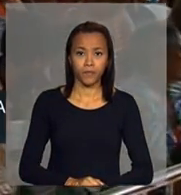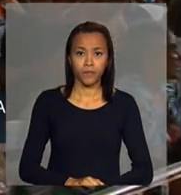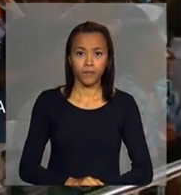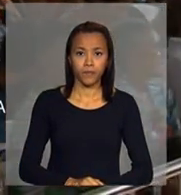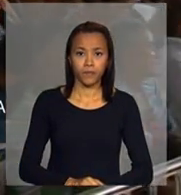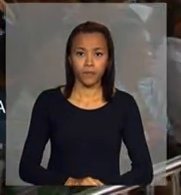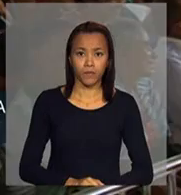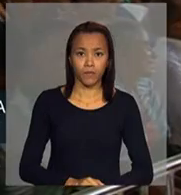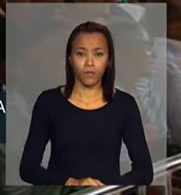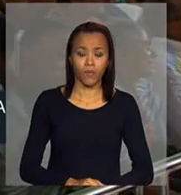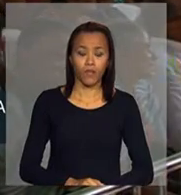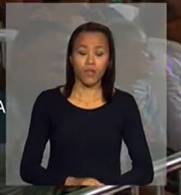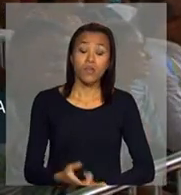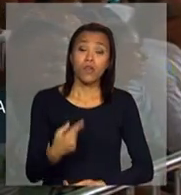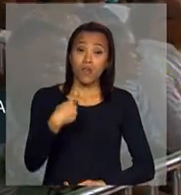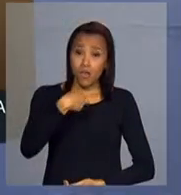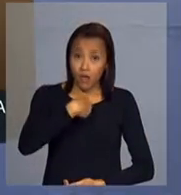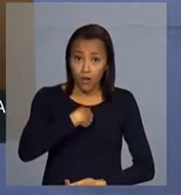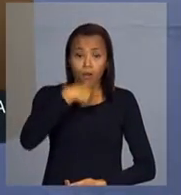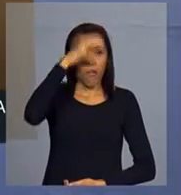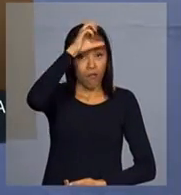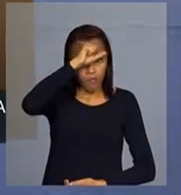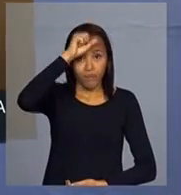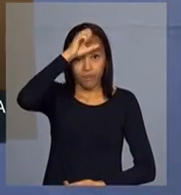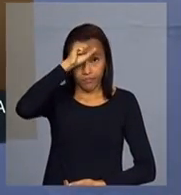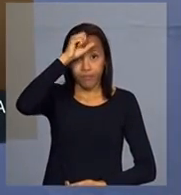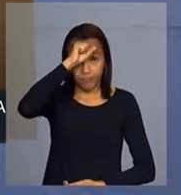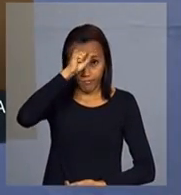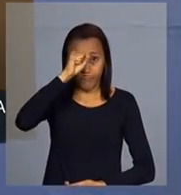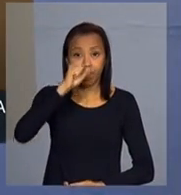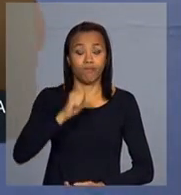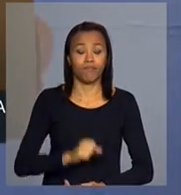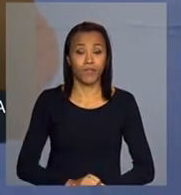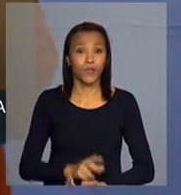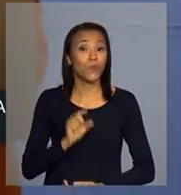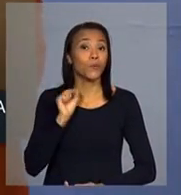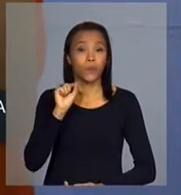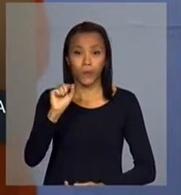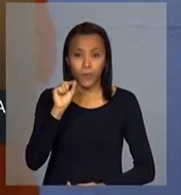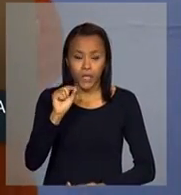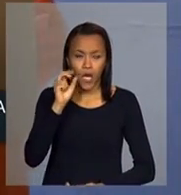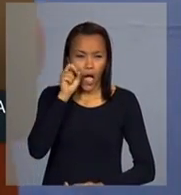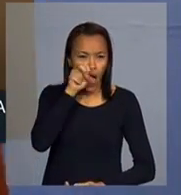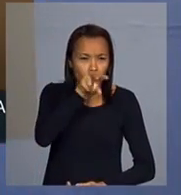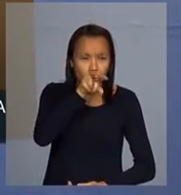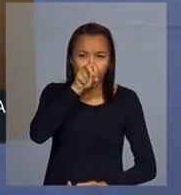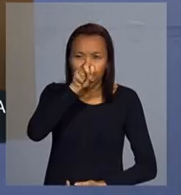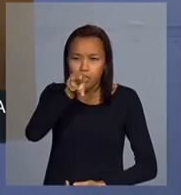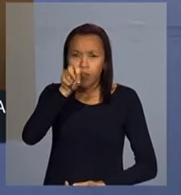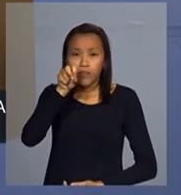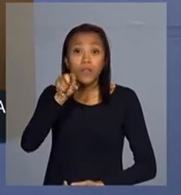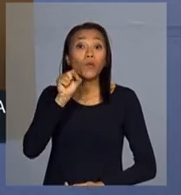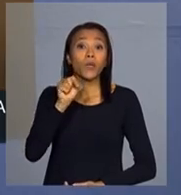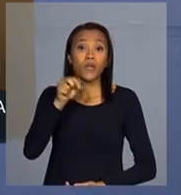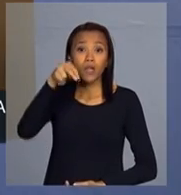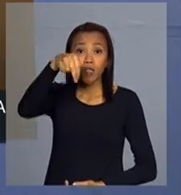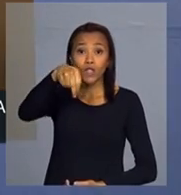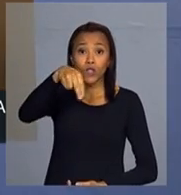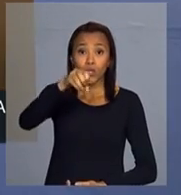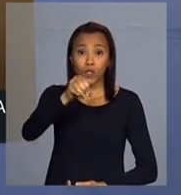Eu aprendi, aprendi a olhar muito do Nordeste